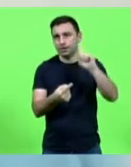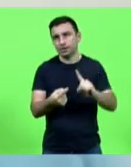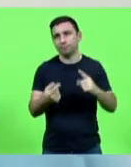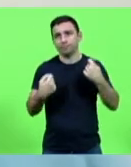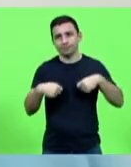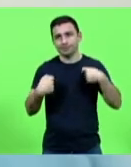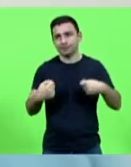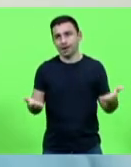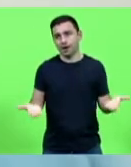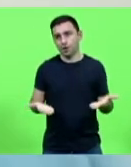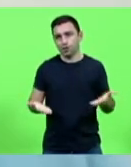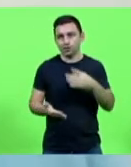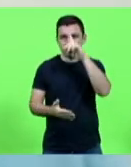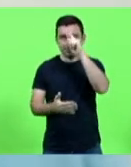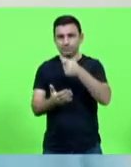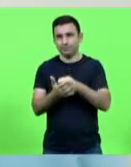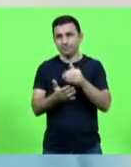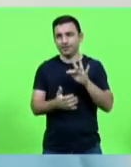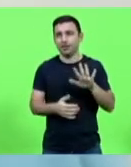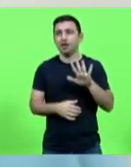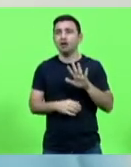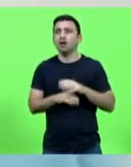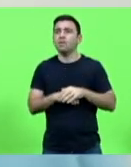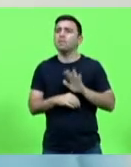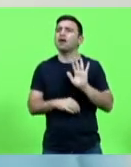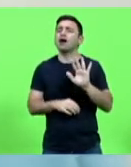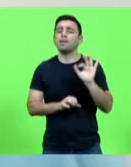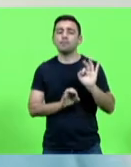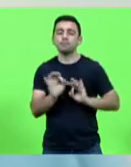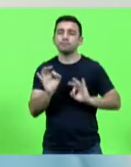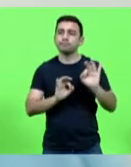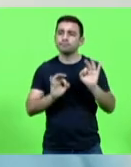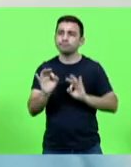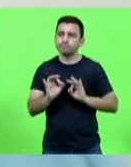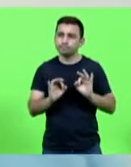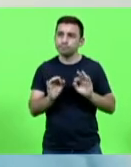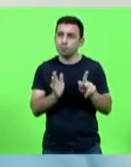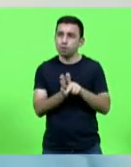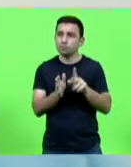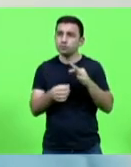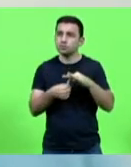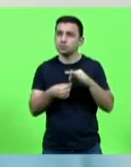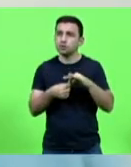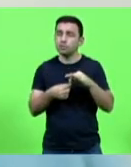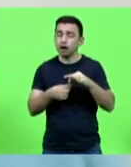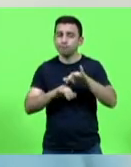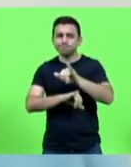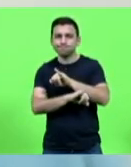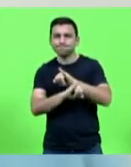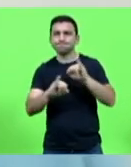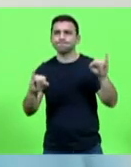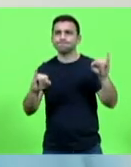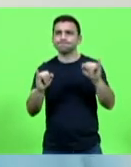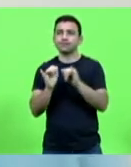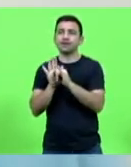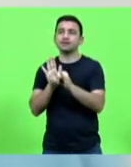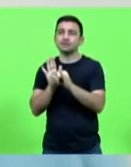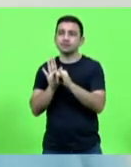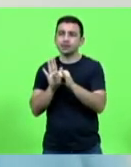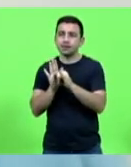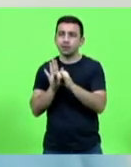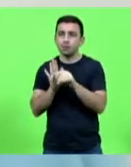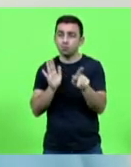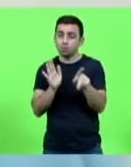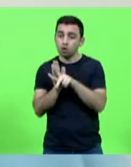decisão federal. Mas como está o planejamento da Fundação para o lançamento dos editais desse